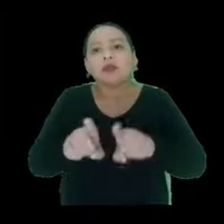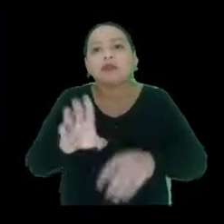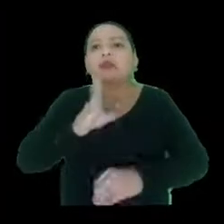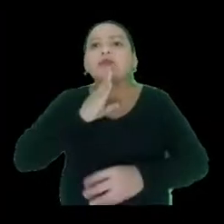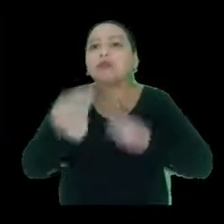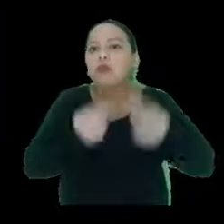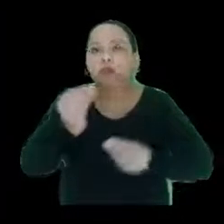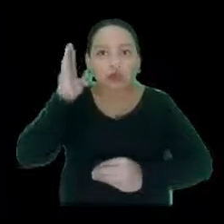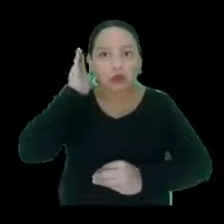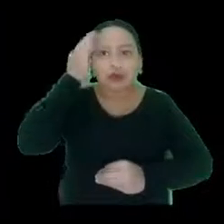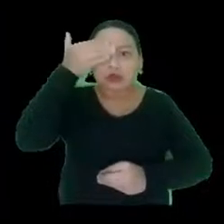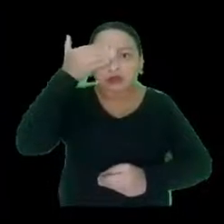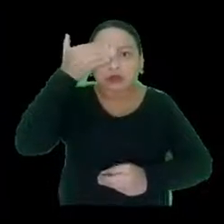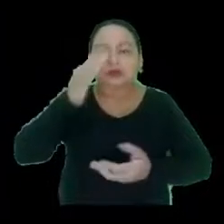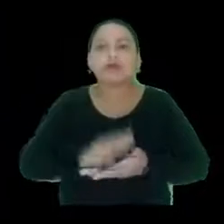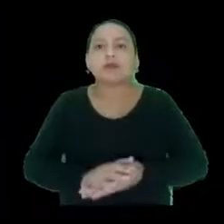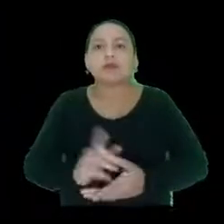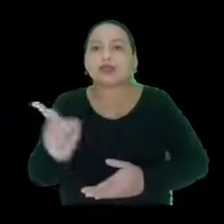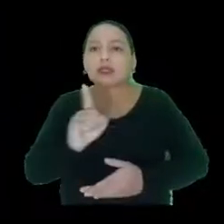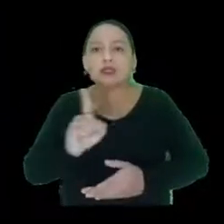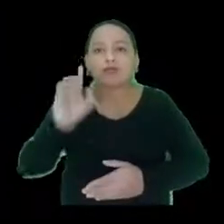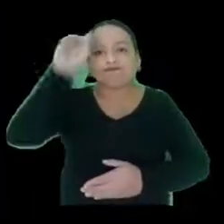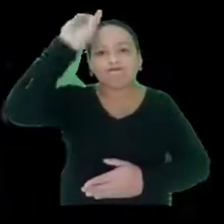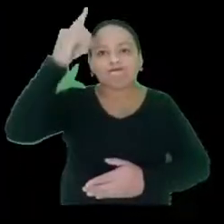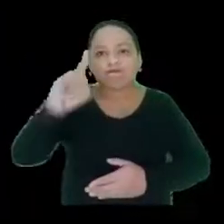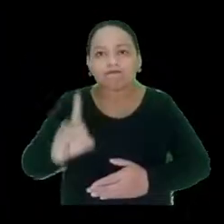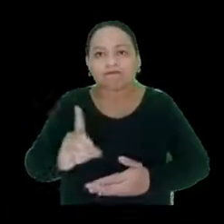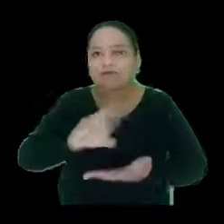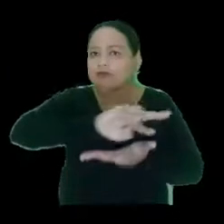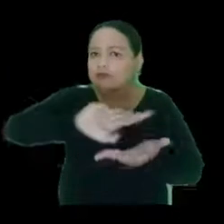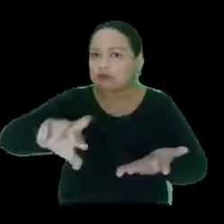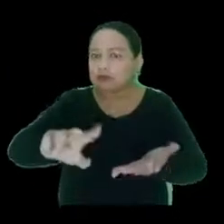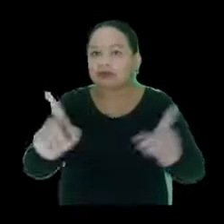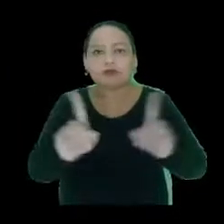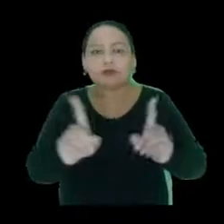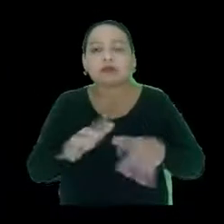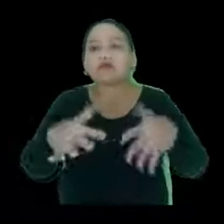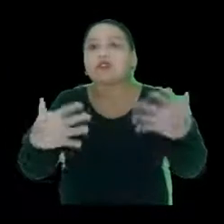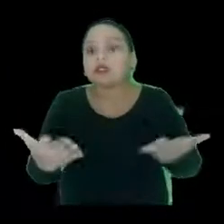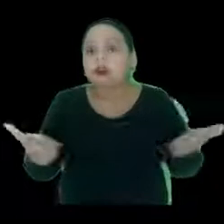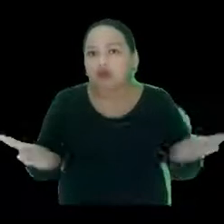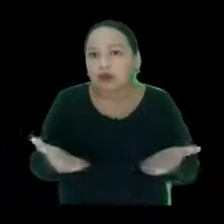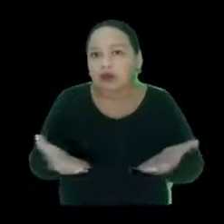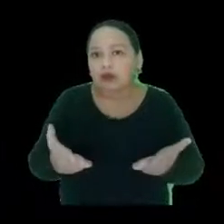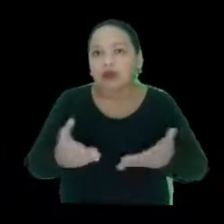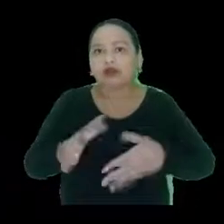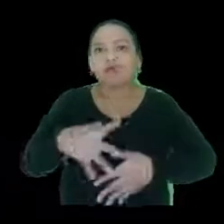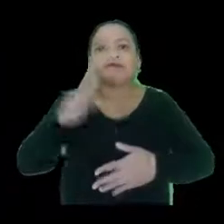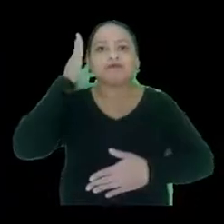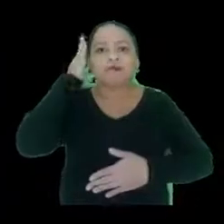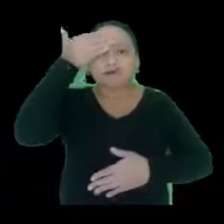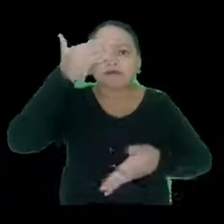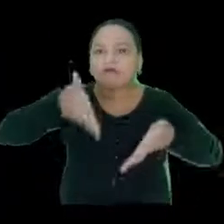considerada uma pessoa com surdo-cegueira e não deficiência múltipla. Então, a gente tem a